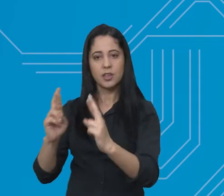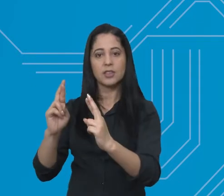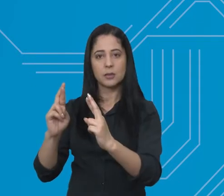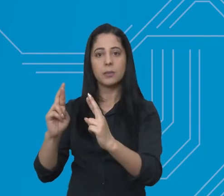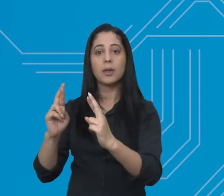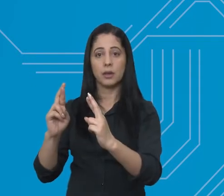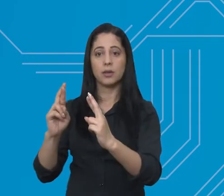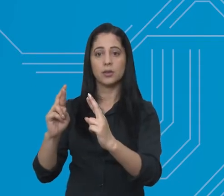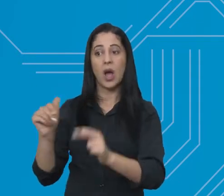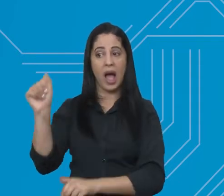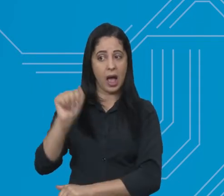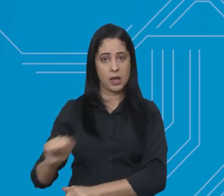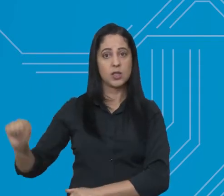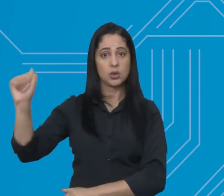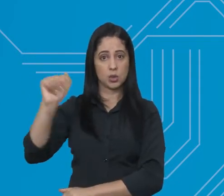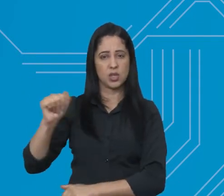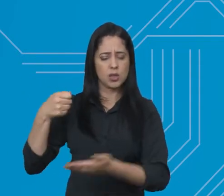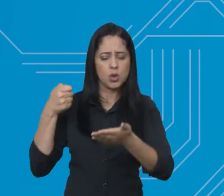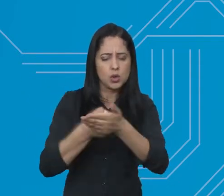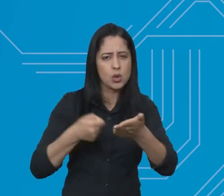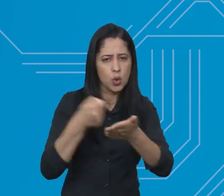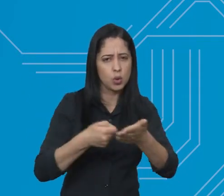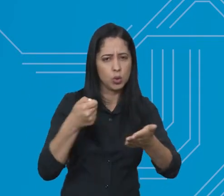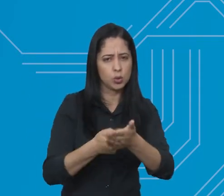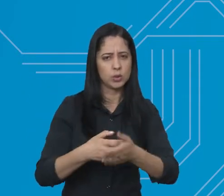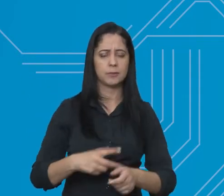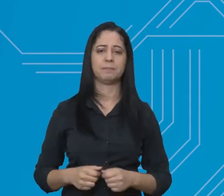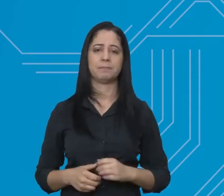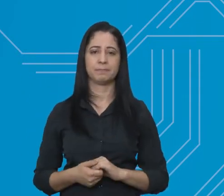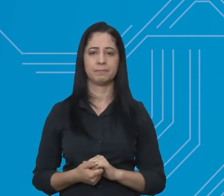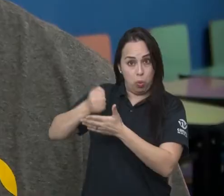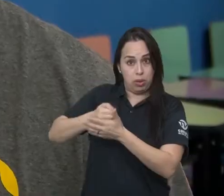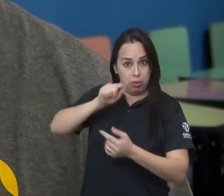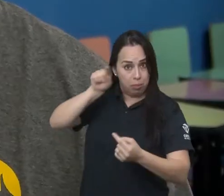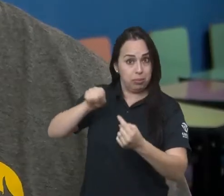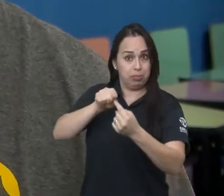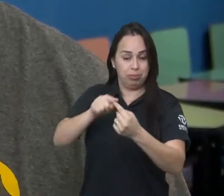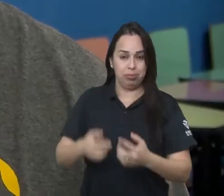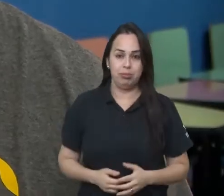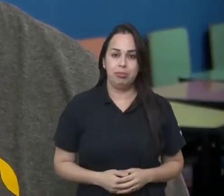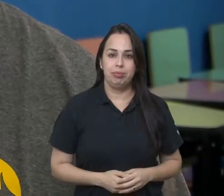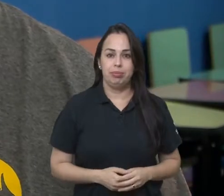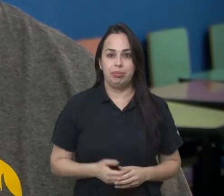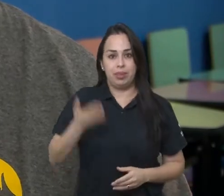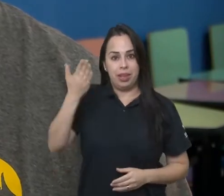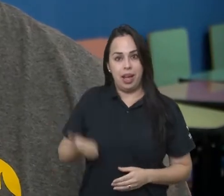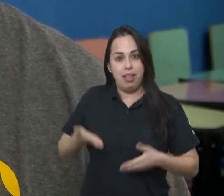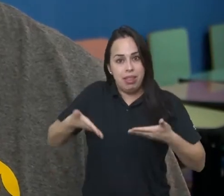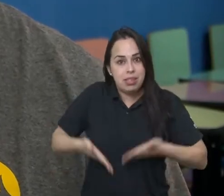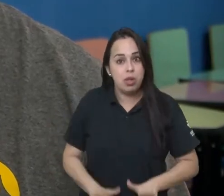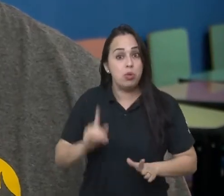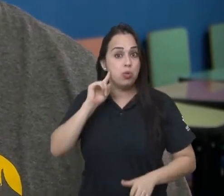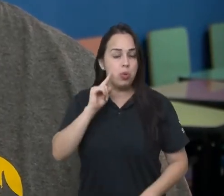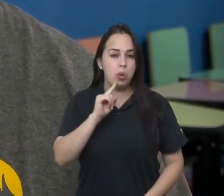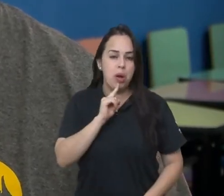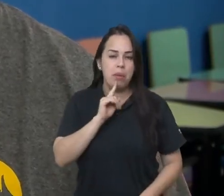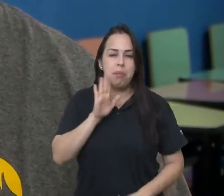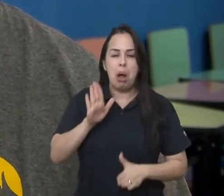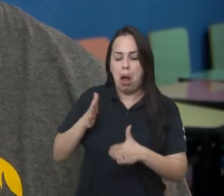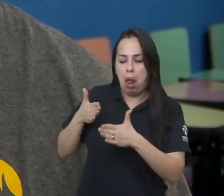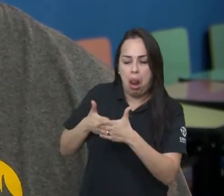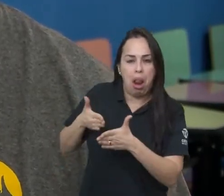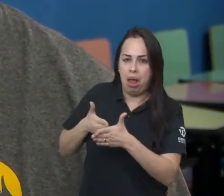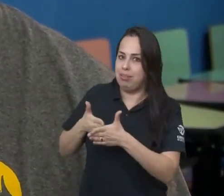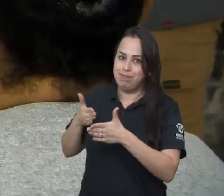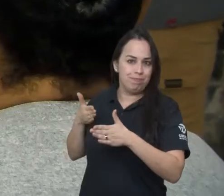respeito à bandeira de associações que lutam por essa causa. O Diego é surdo de nascença, mas esta condição